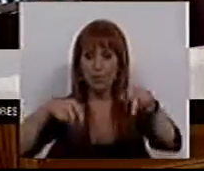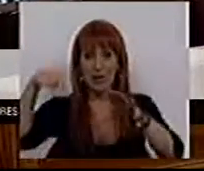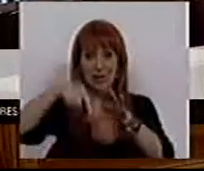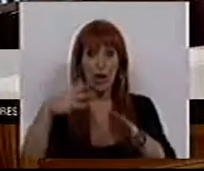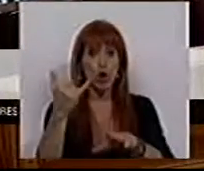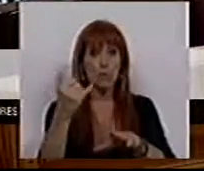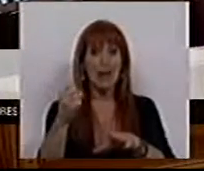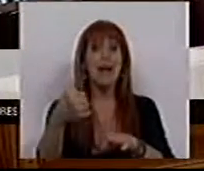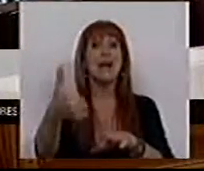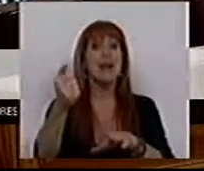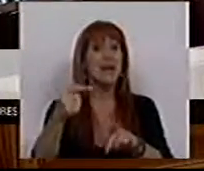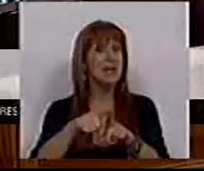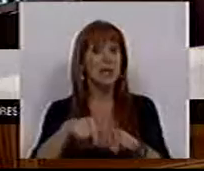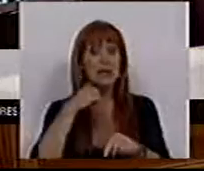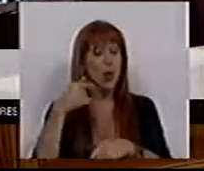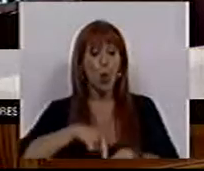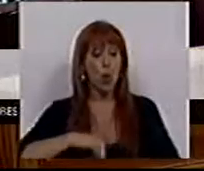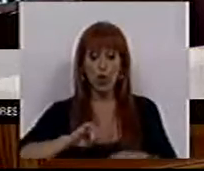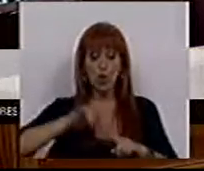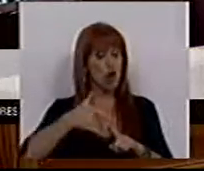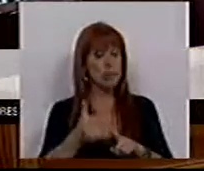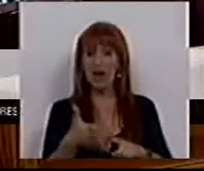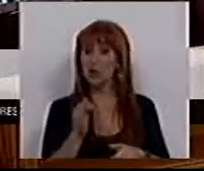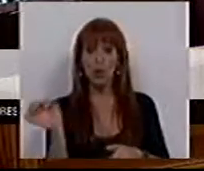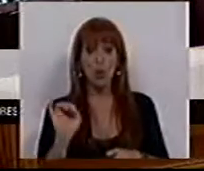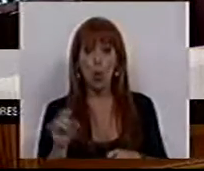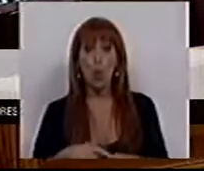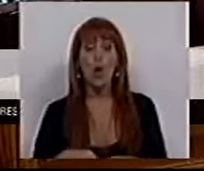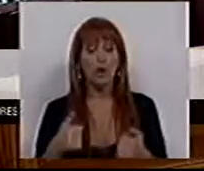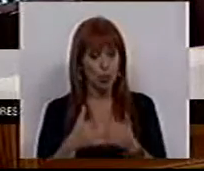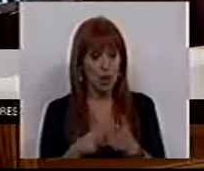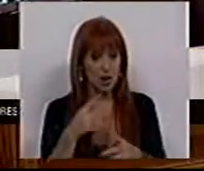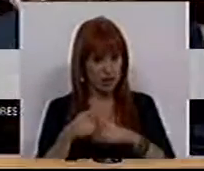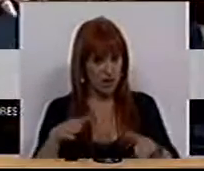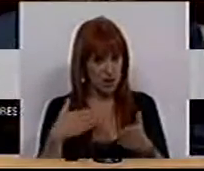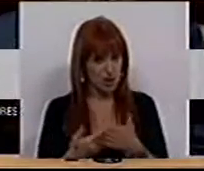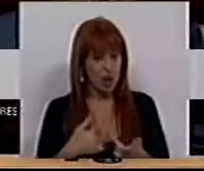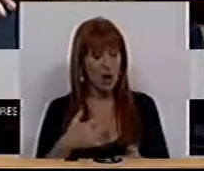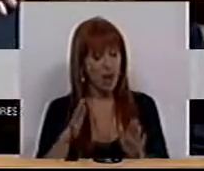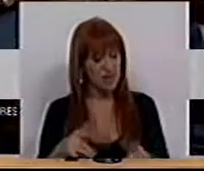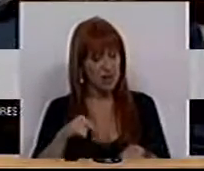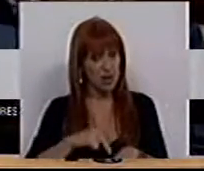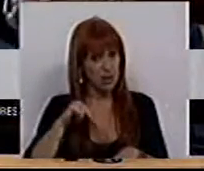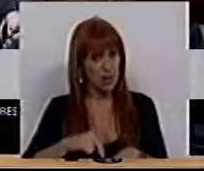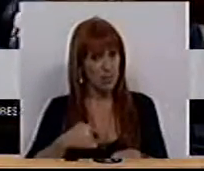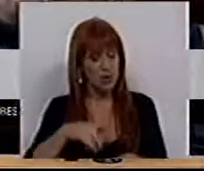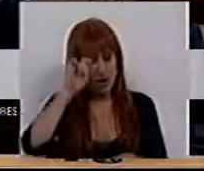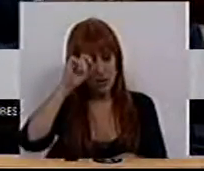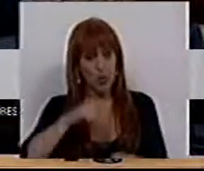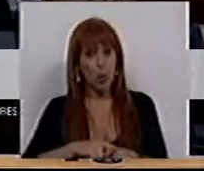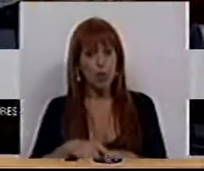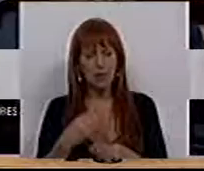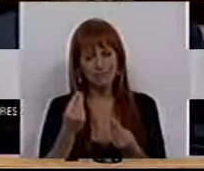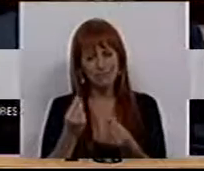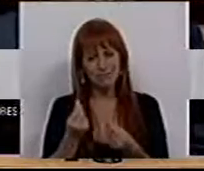interna em 2015, não está a haver em 2014, e isso faz toda a diferença, creio que convém, neste momento, respeitar a